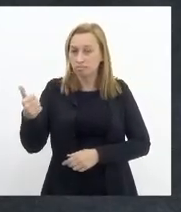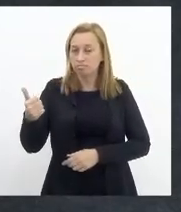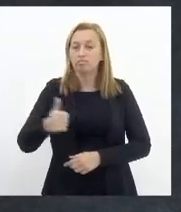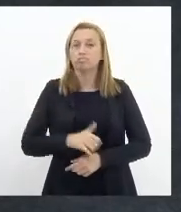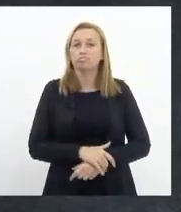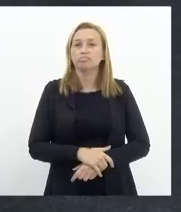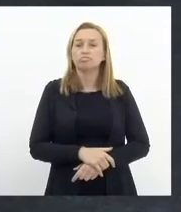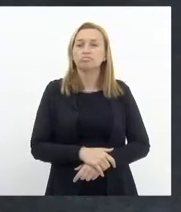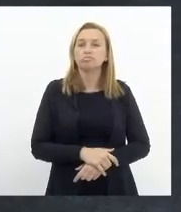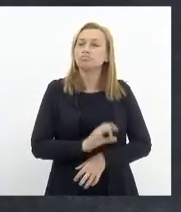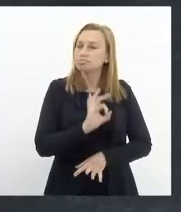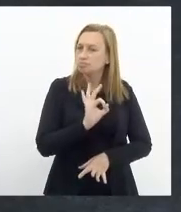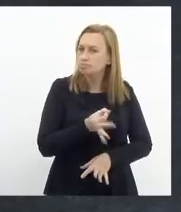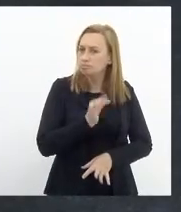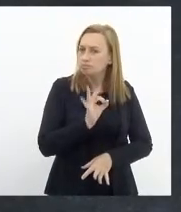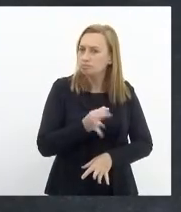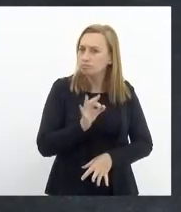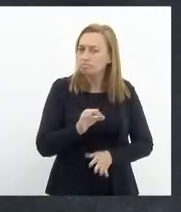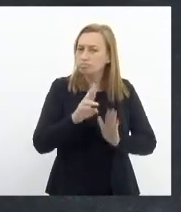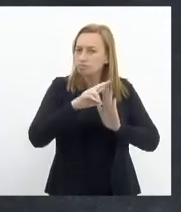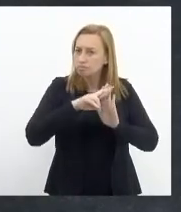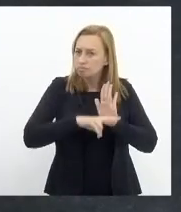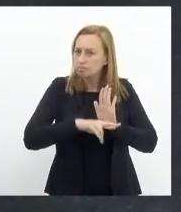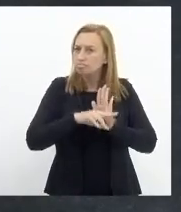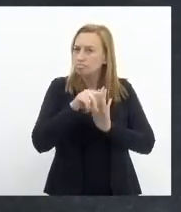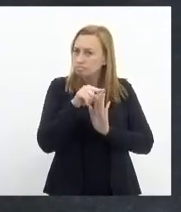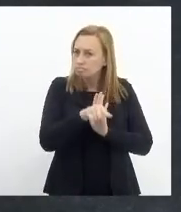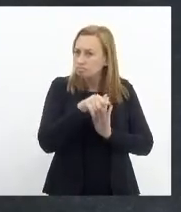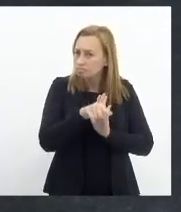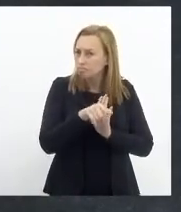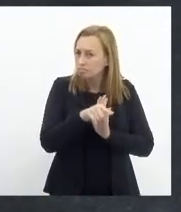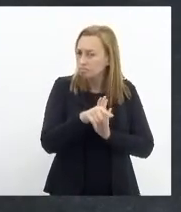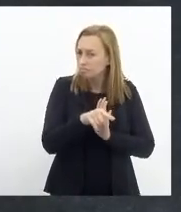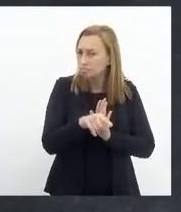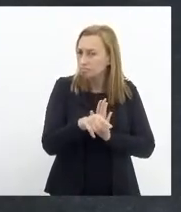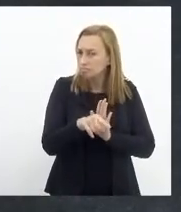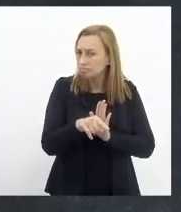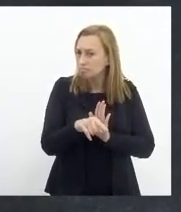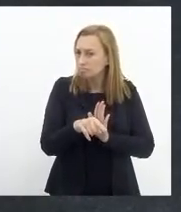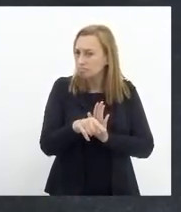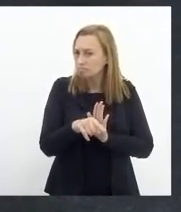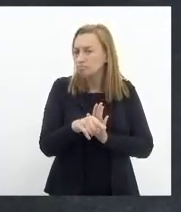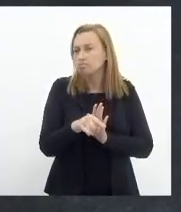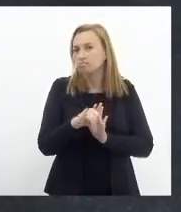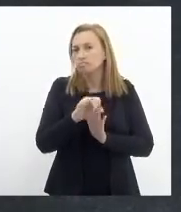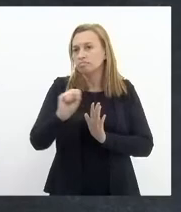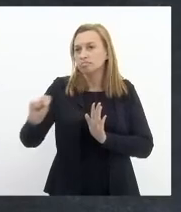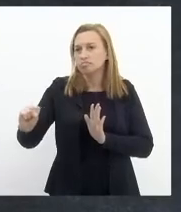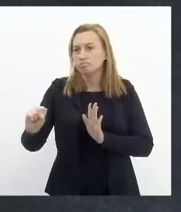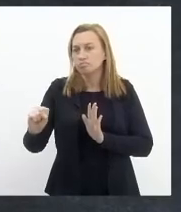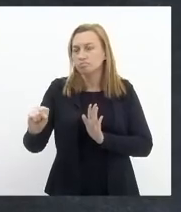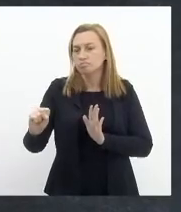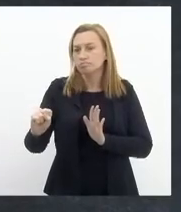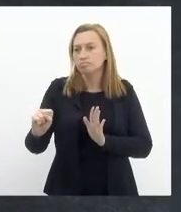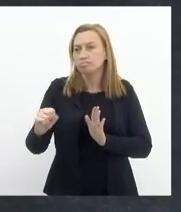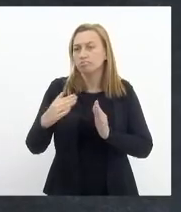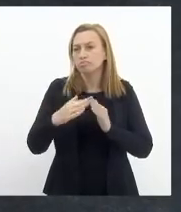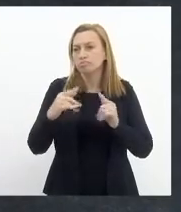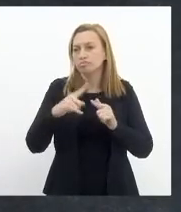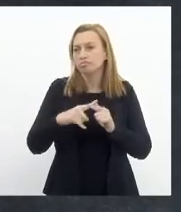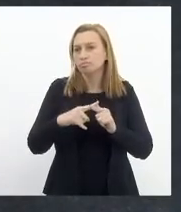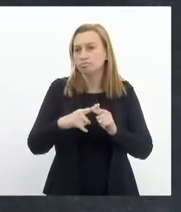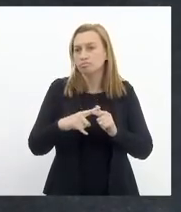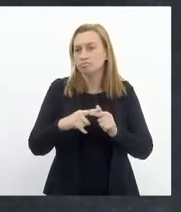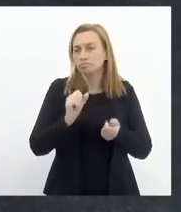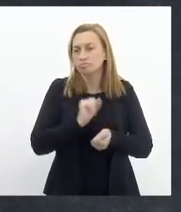onde finalmente define as regras aí para isenção do ICMS das igrejas já senhor presidente que